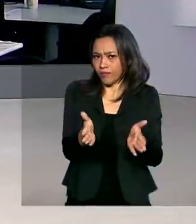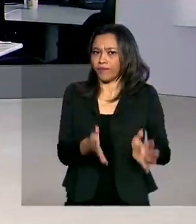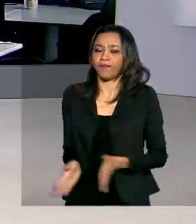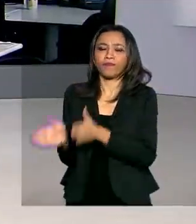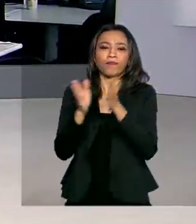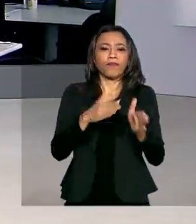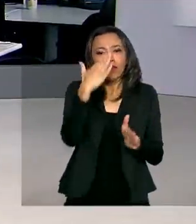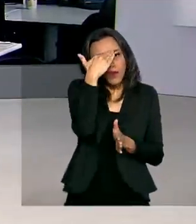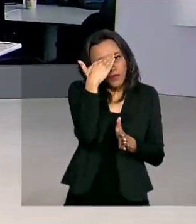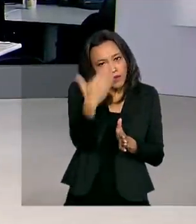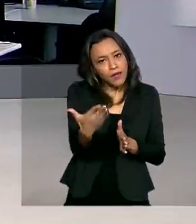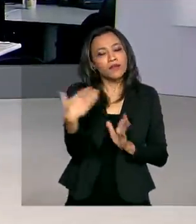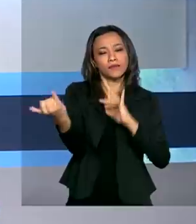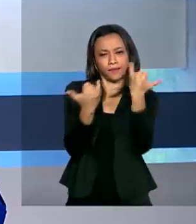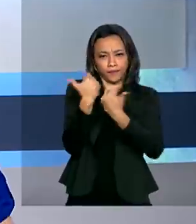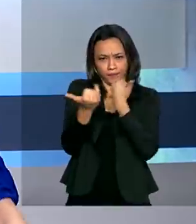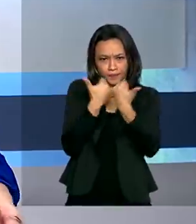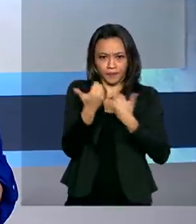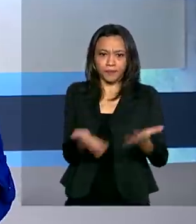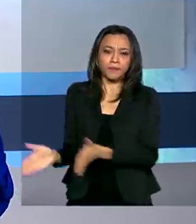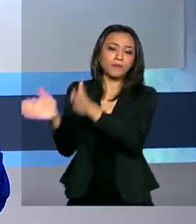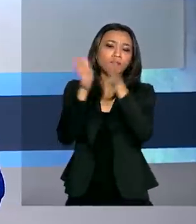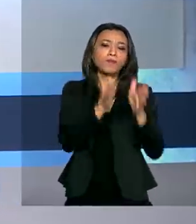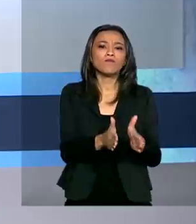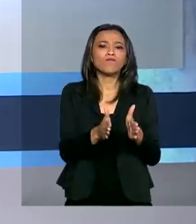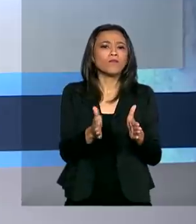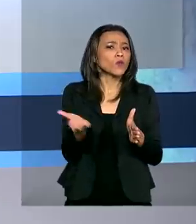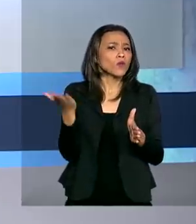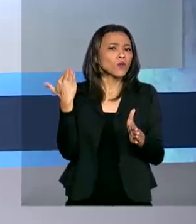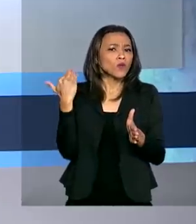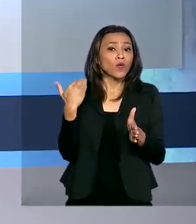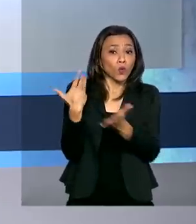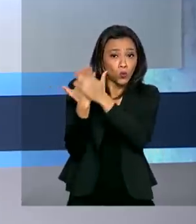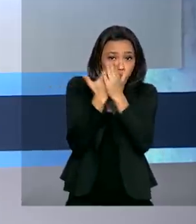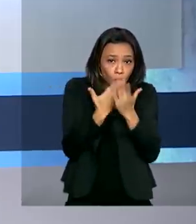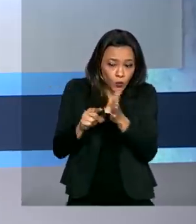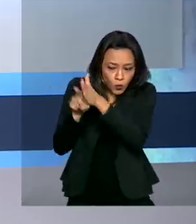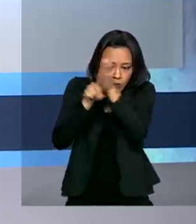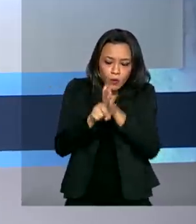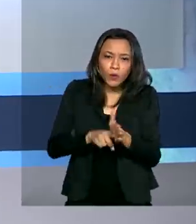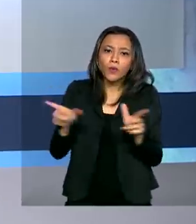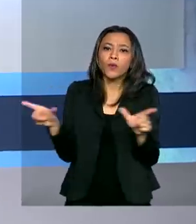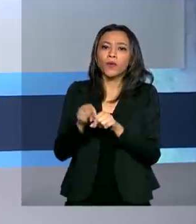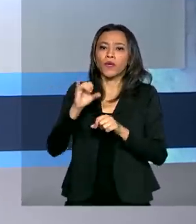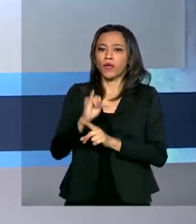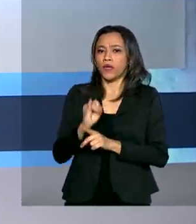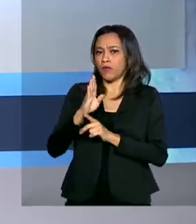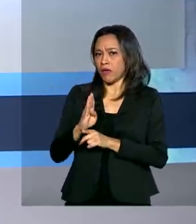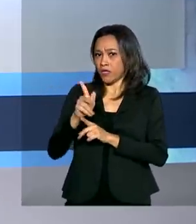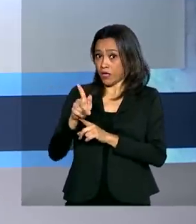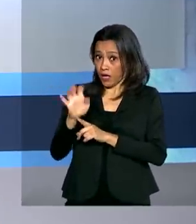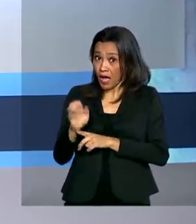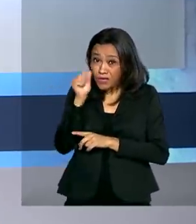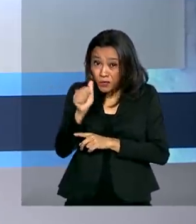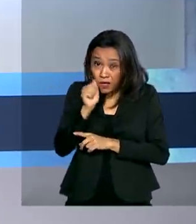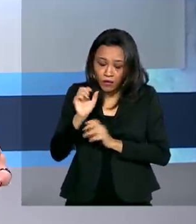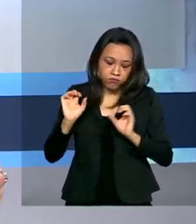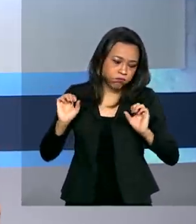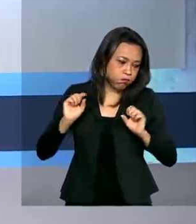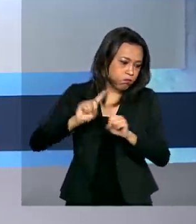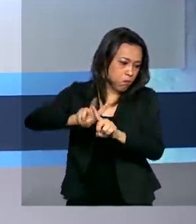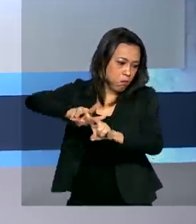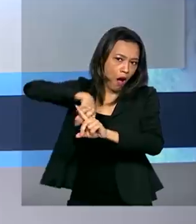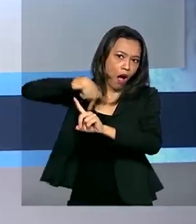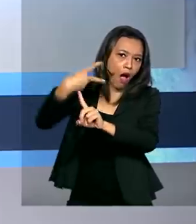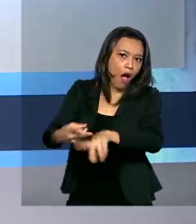Obrigada, Maurício, pelas suas informações. E olha, um estudo do IBGE mostra que as mulheres trabalham duas vezes mais do que os homens